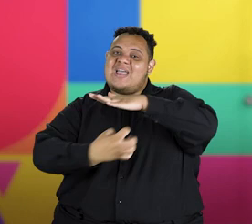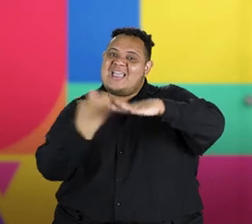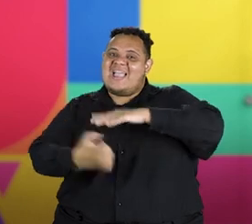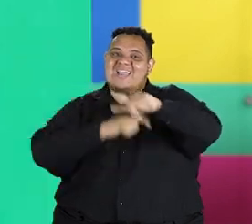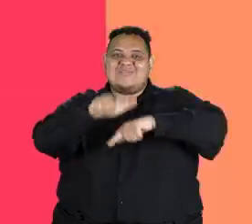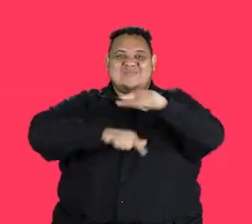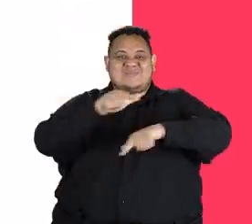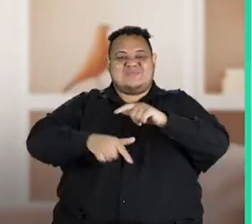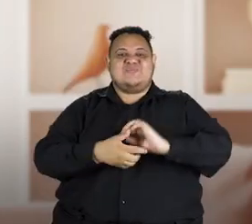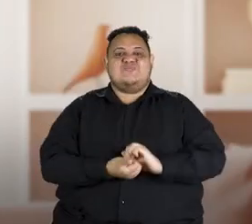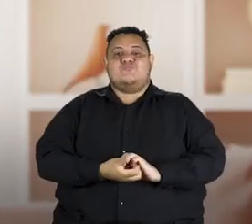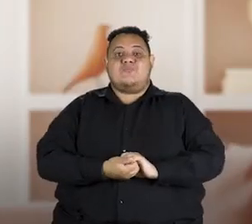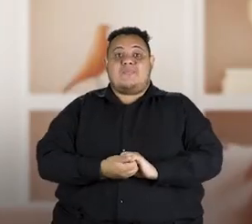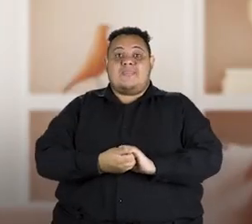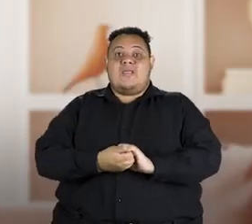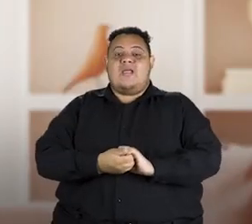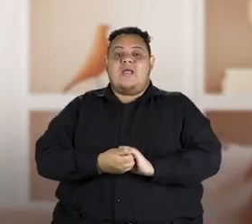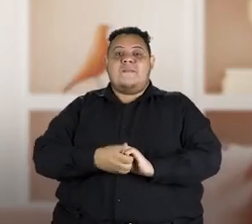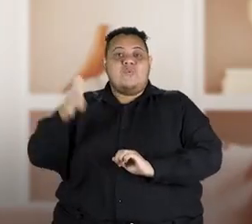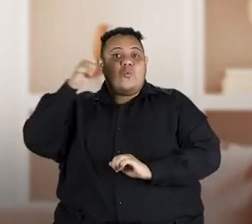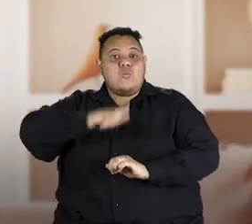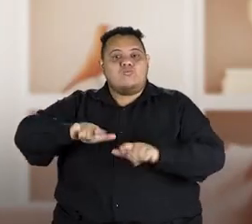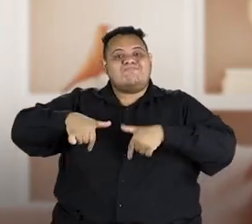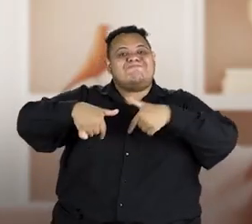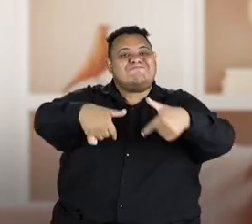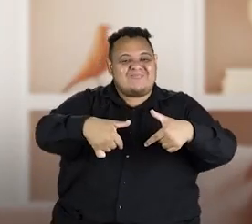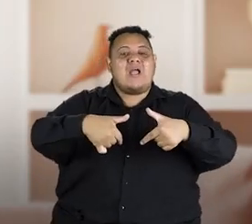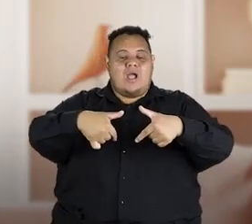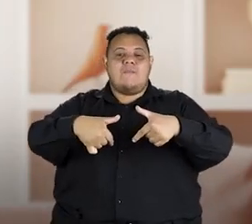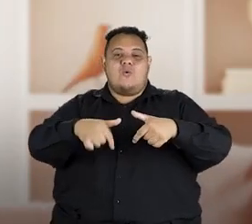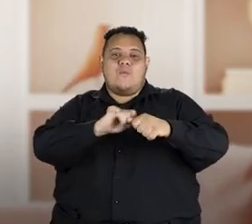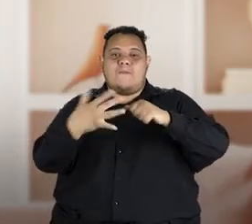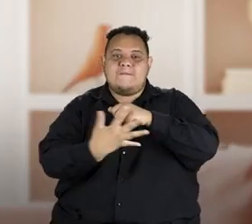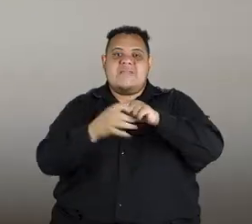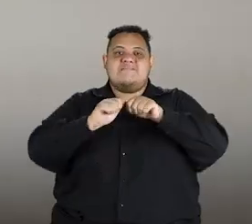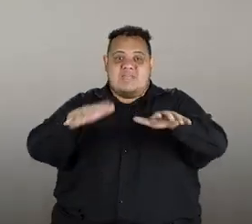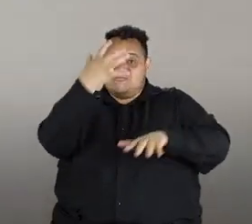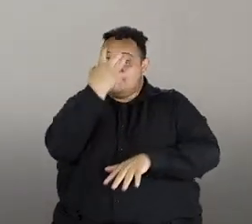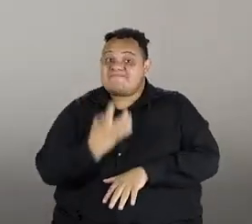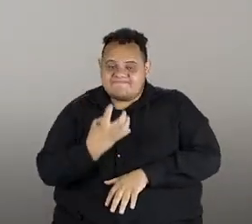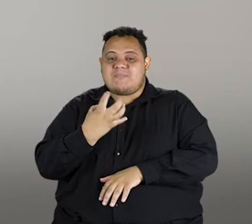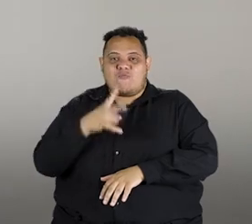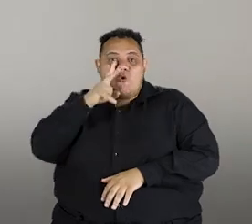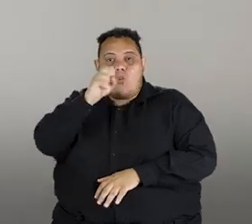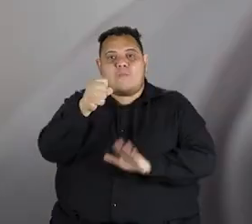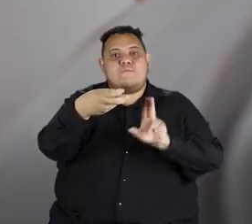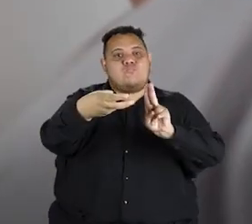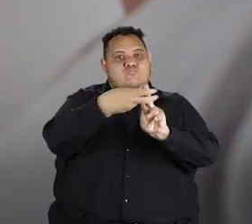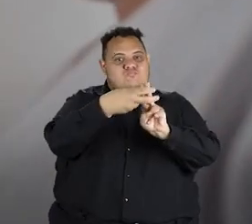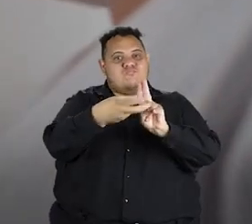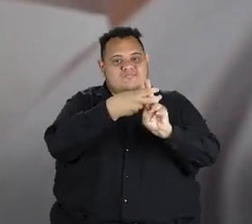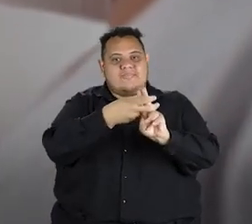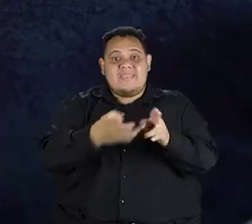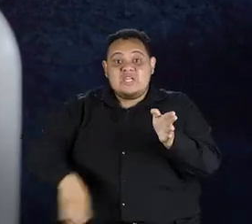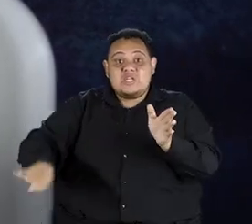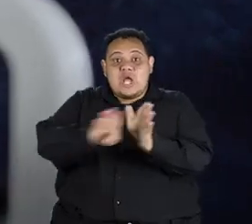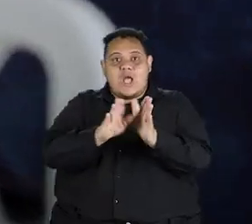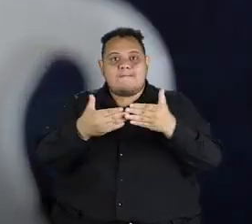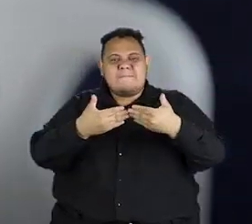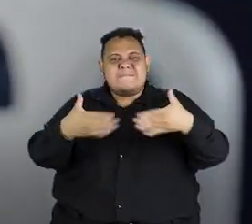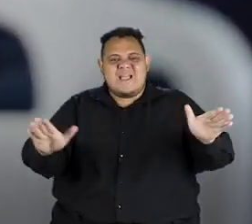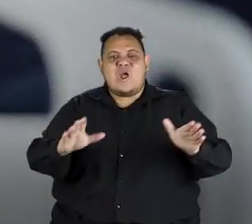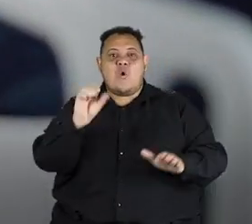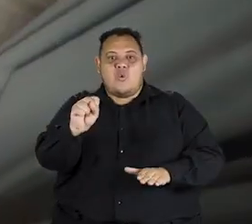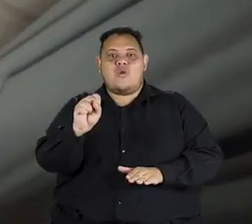trabalhadores. Enfrentamos a pandemia com muita seriedade. Fortalecemos o SUS, chegamos a abrir